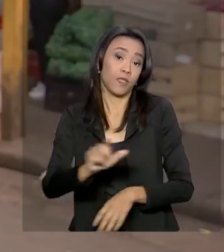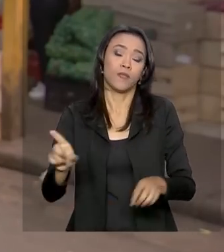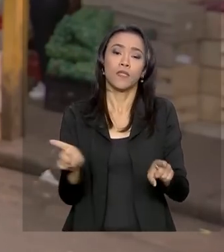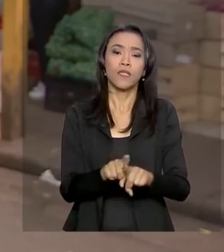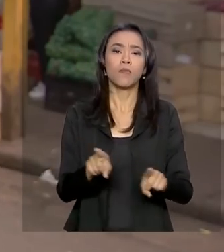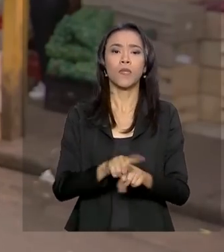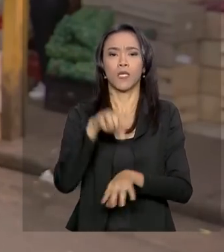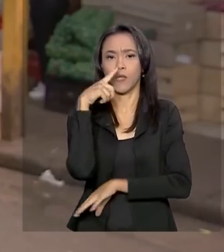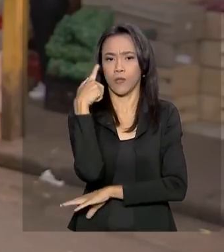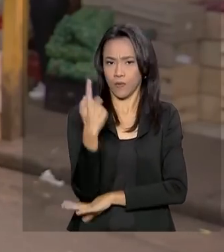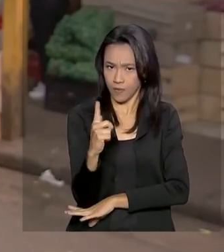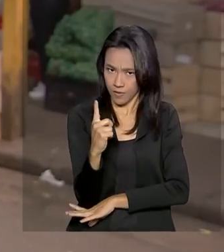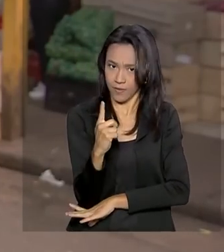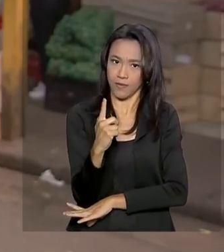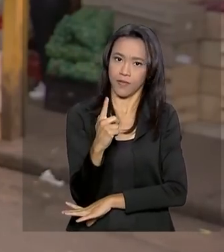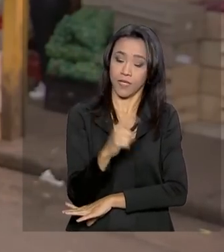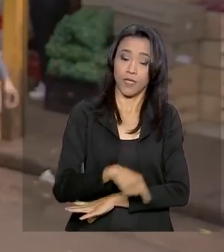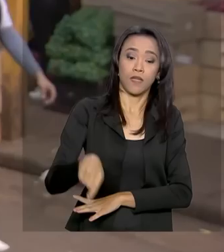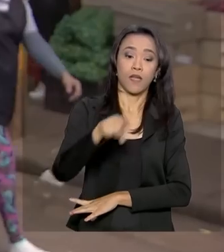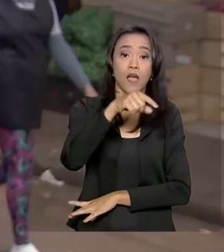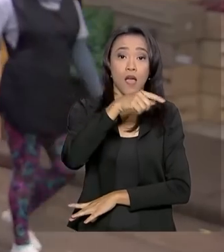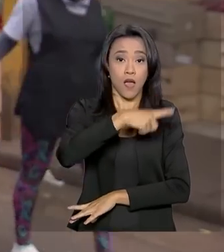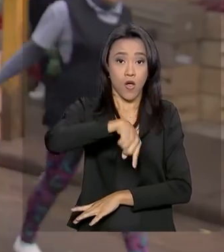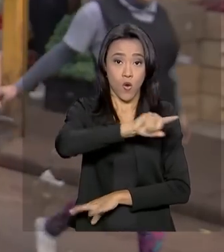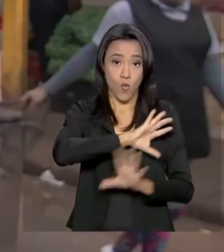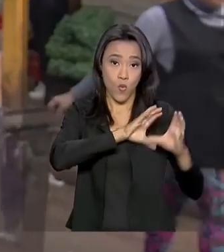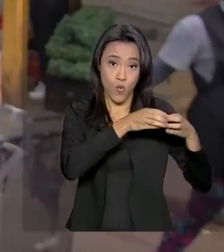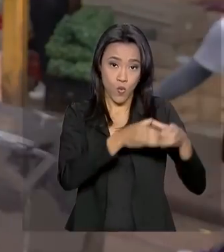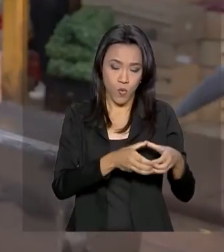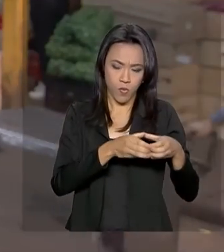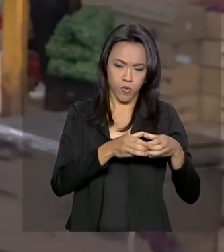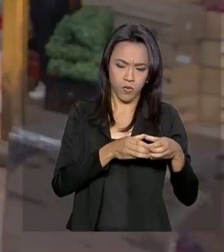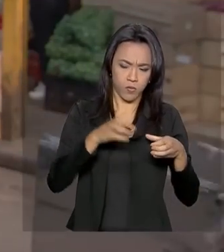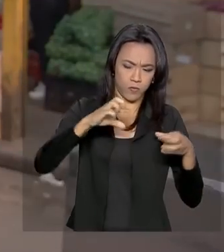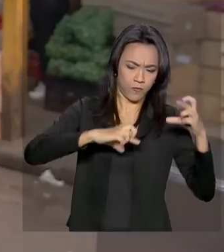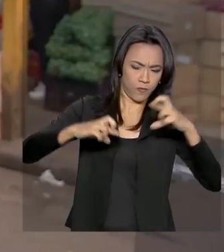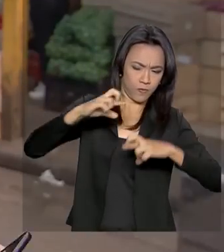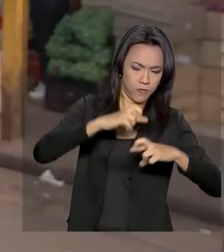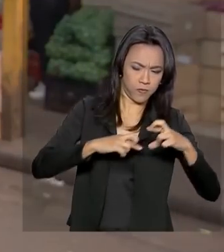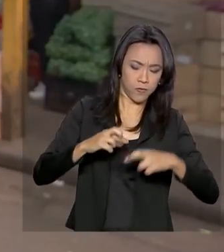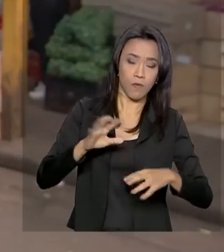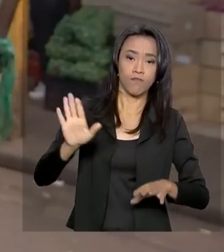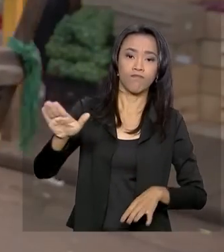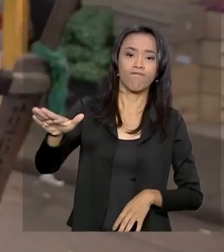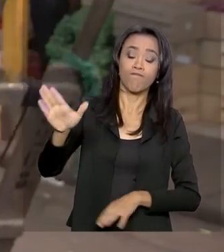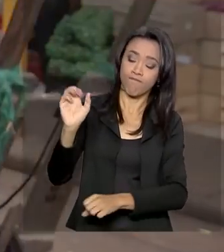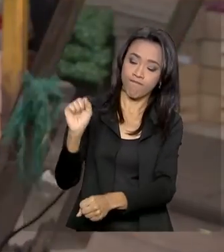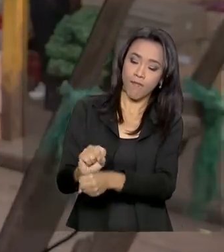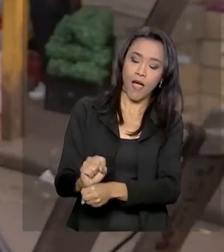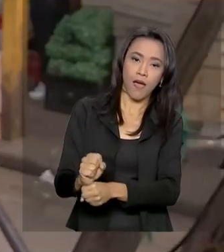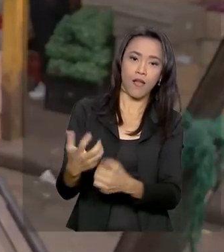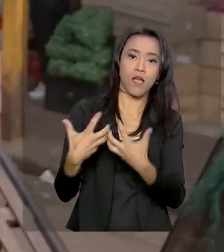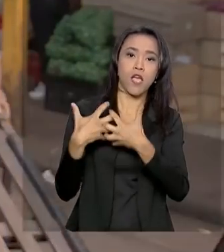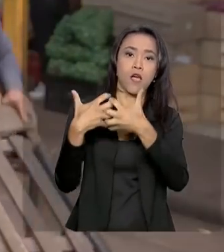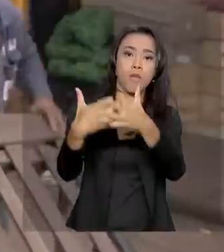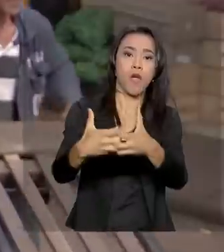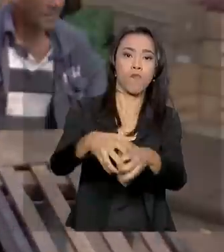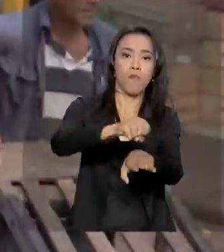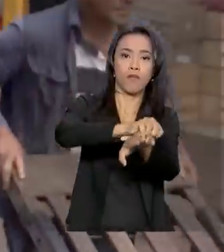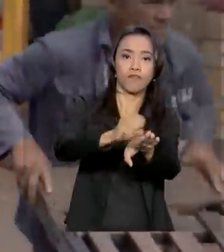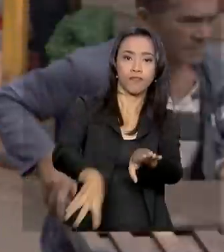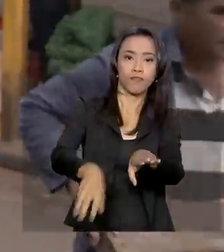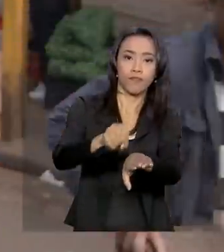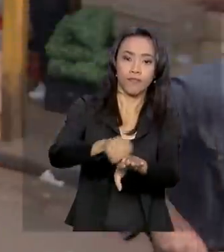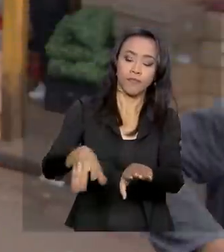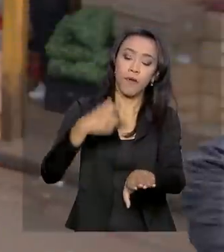Goiás. Os fiscais do Ministério param os caminhões na entrada do CEASA para averiguar